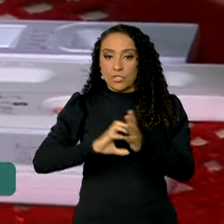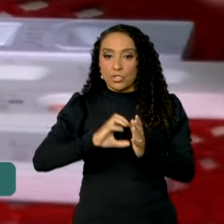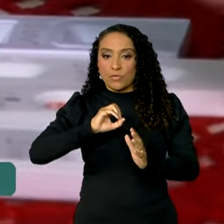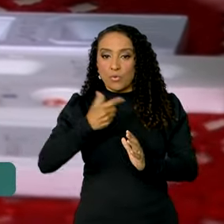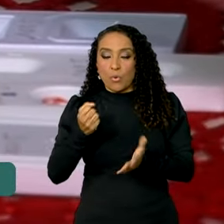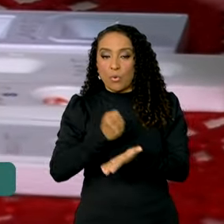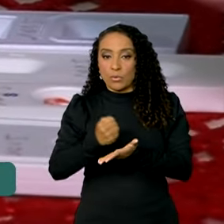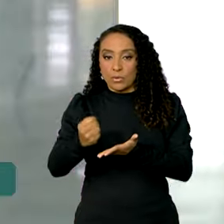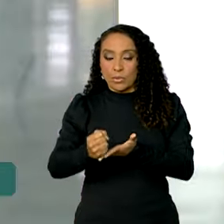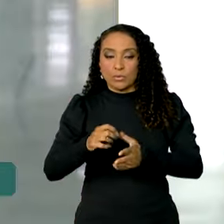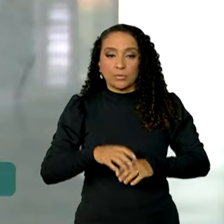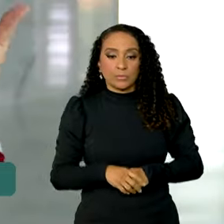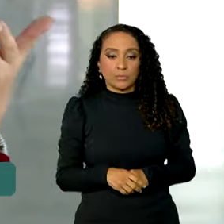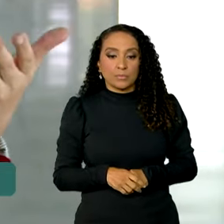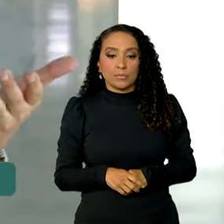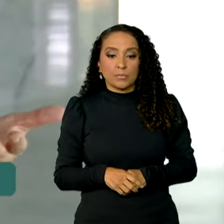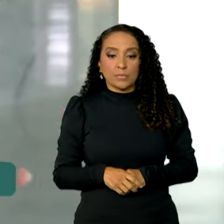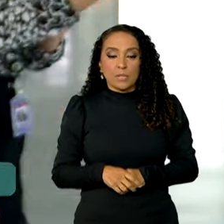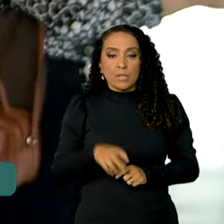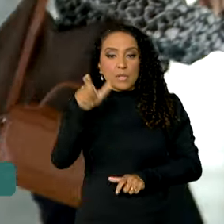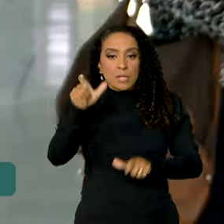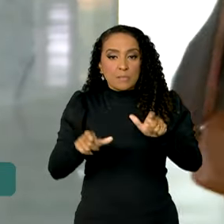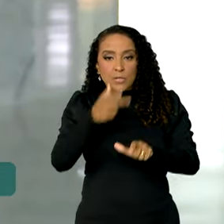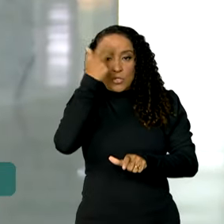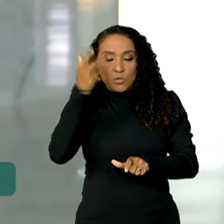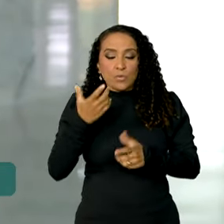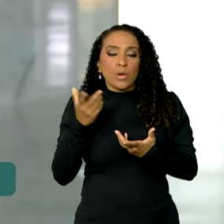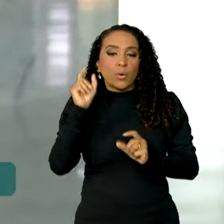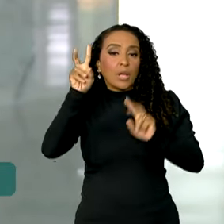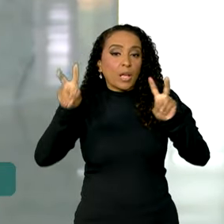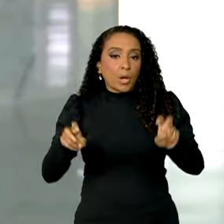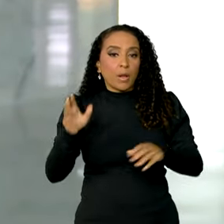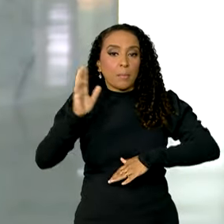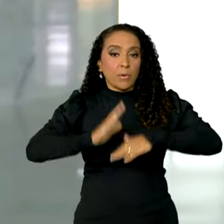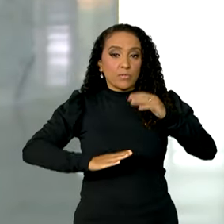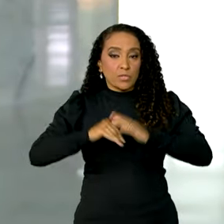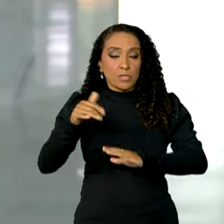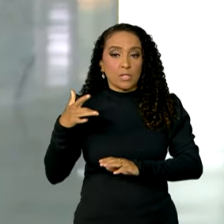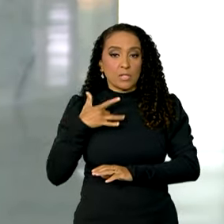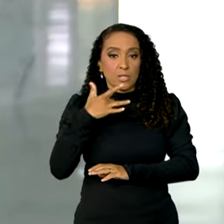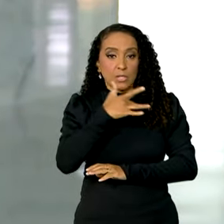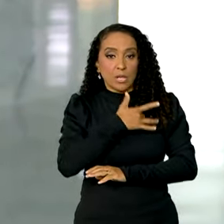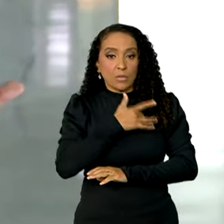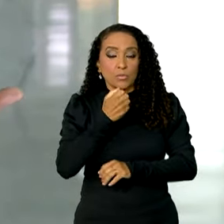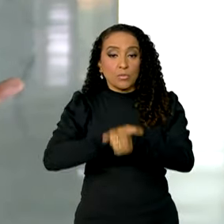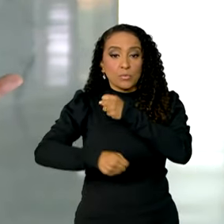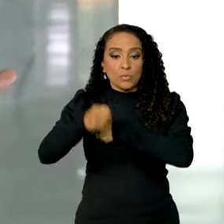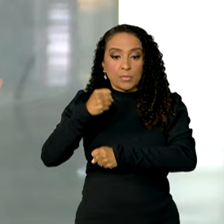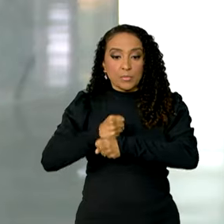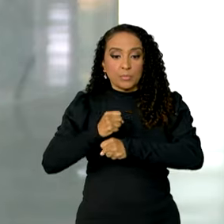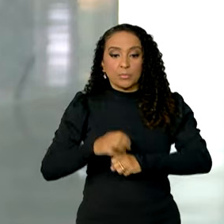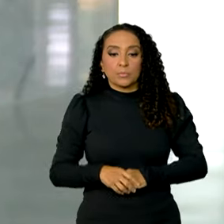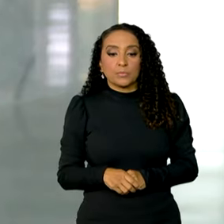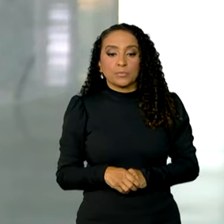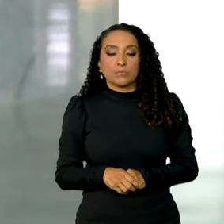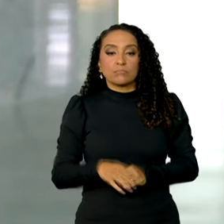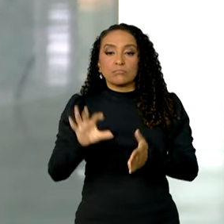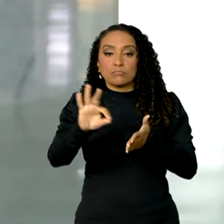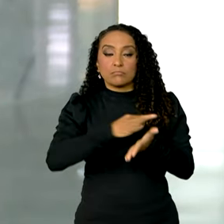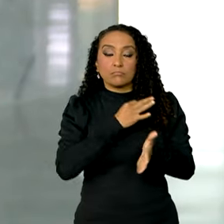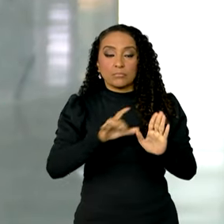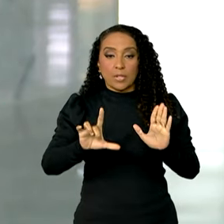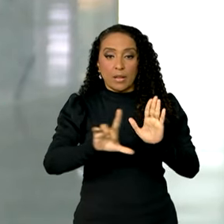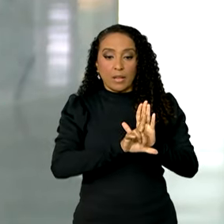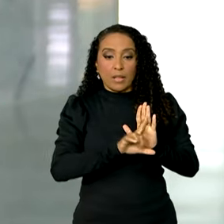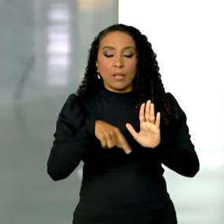ou comissionado. Os agentes passaram a ser considerados profissionais de saúde no ano passado, com a sanção de uma